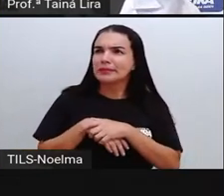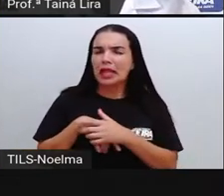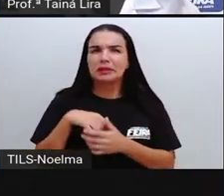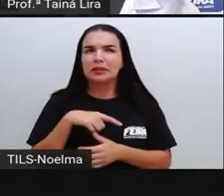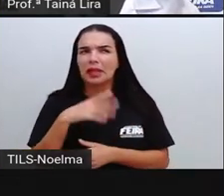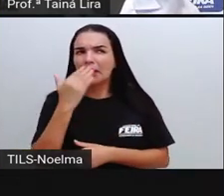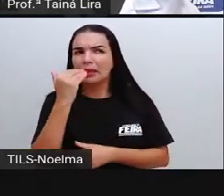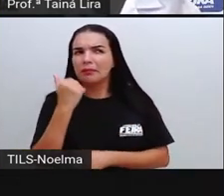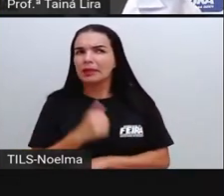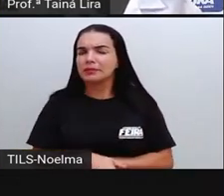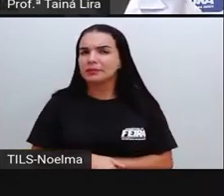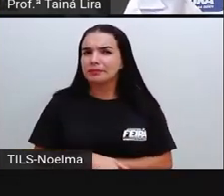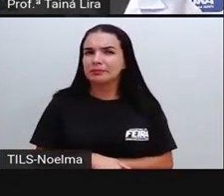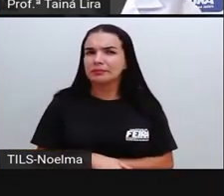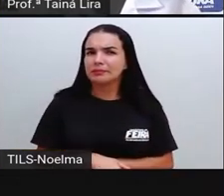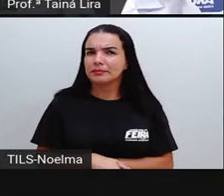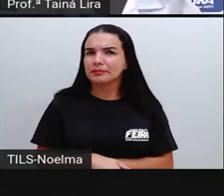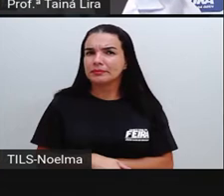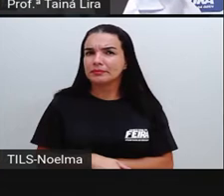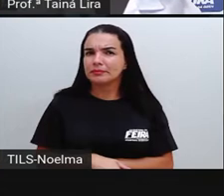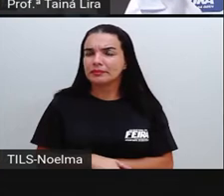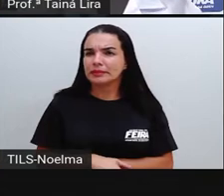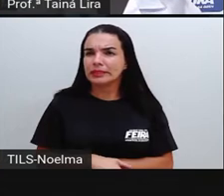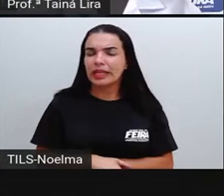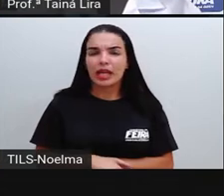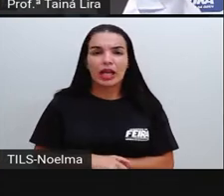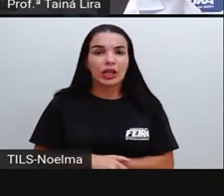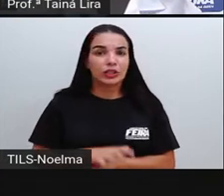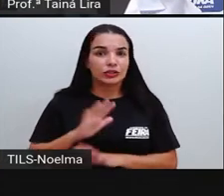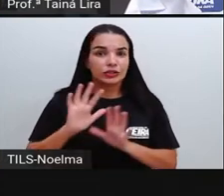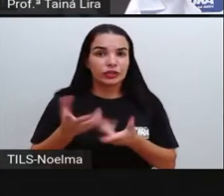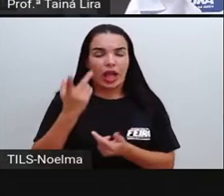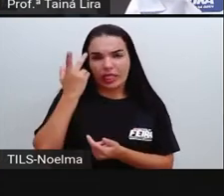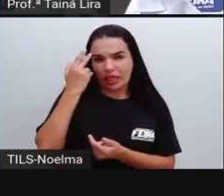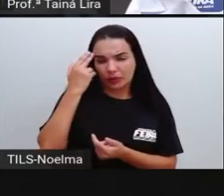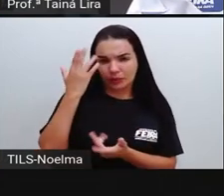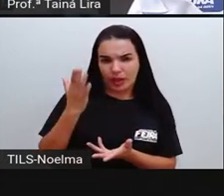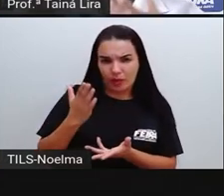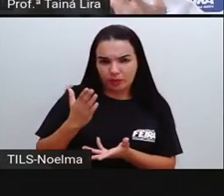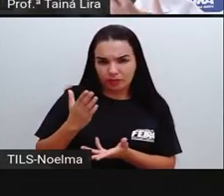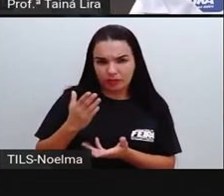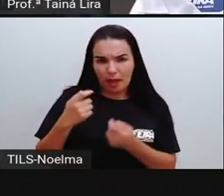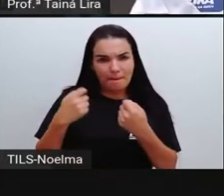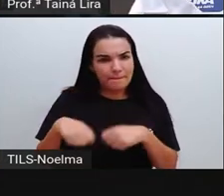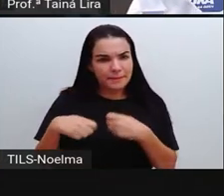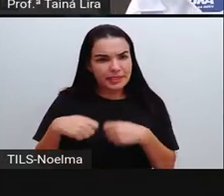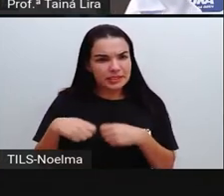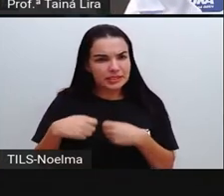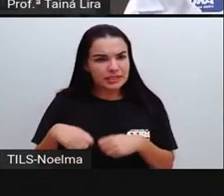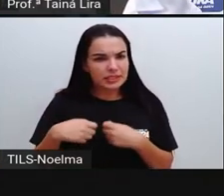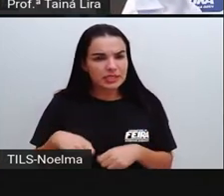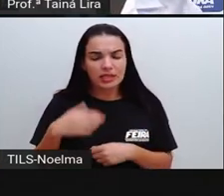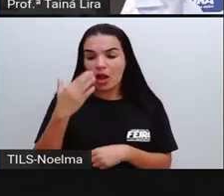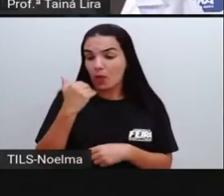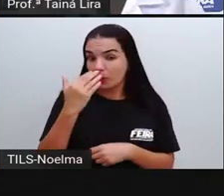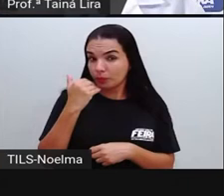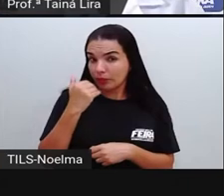alimentos naturais e que a gente deve consumir com cuidado, tá?